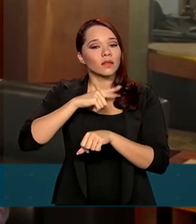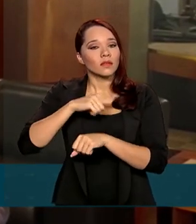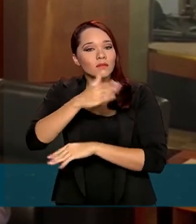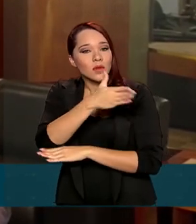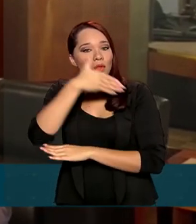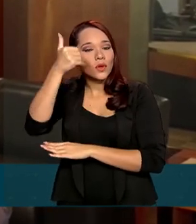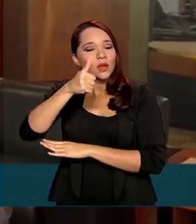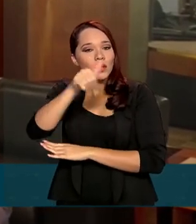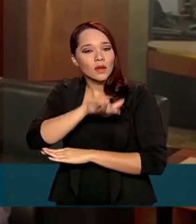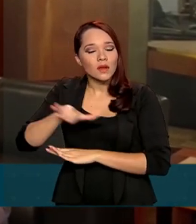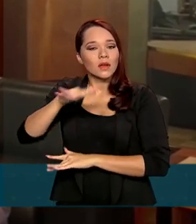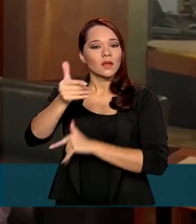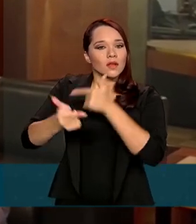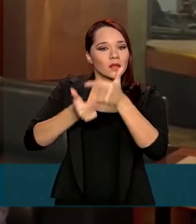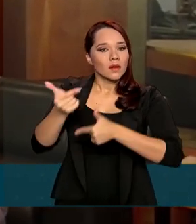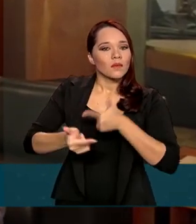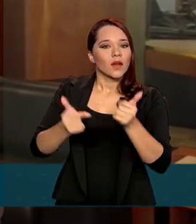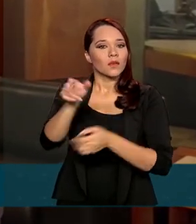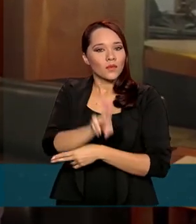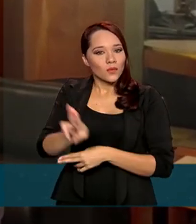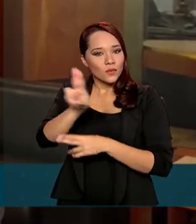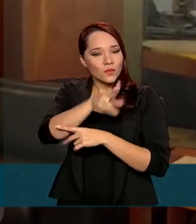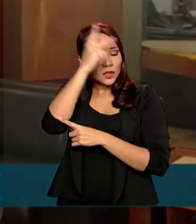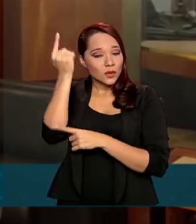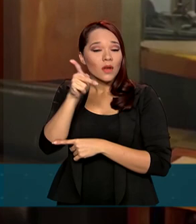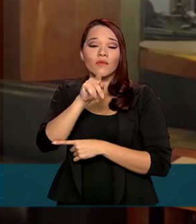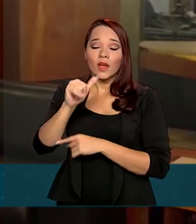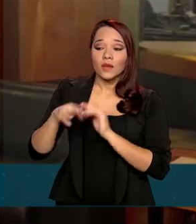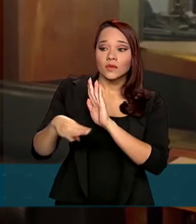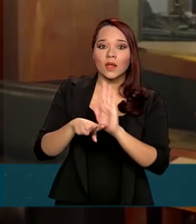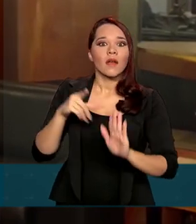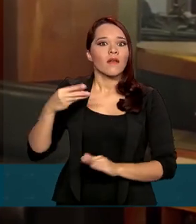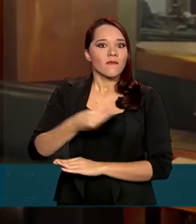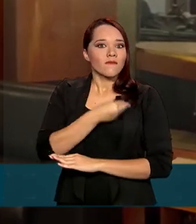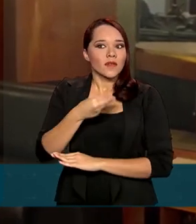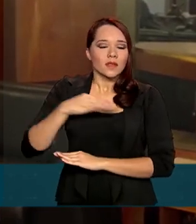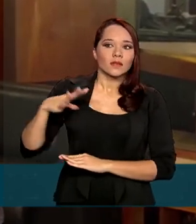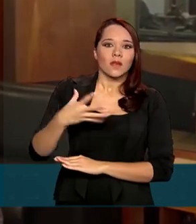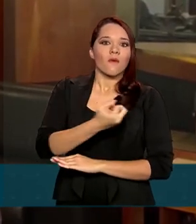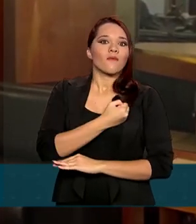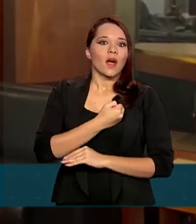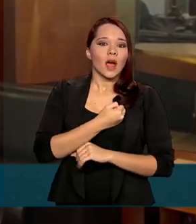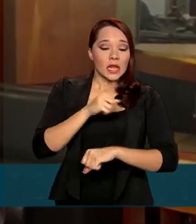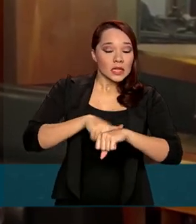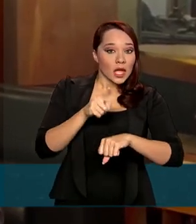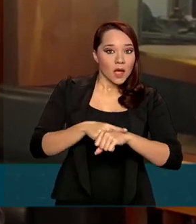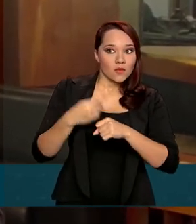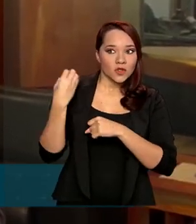do serviço prestado ao usuário, vai salvar vidas, vai diminuir o tempo de viagem e vai reduzir o custo logístico.